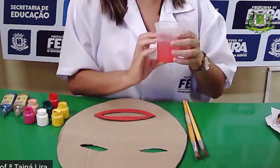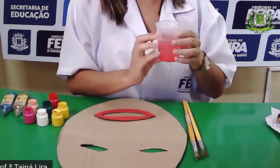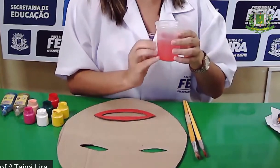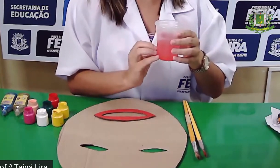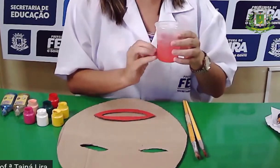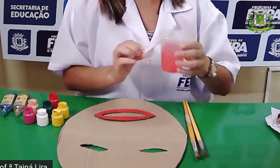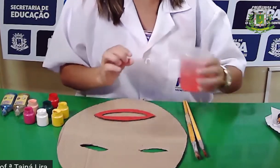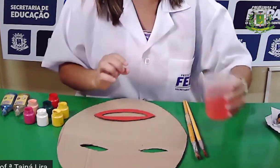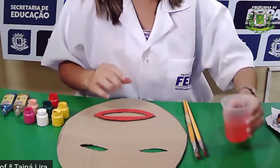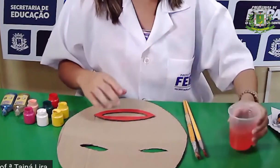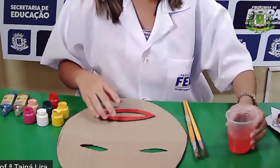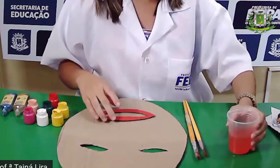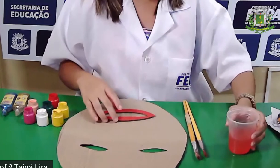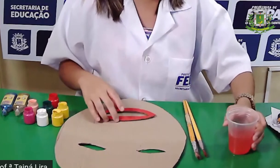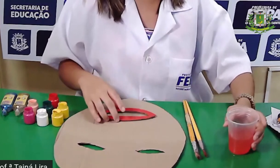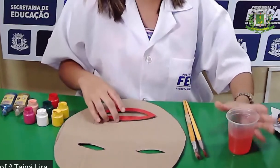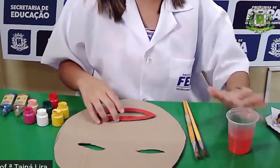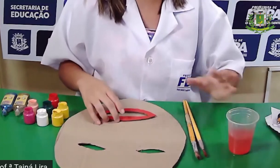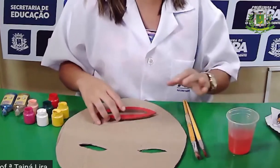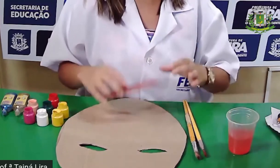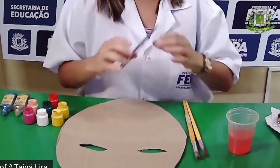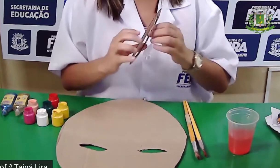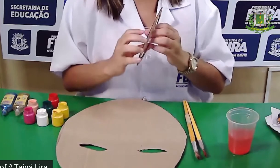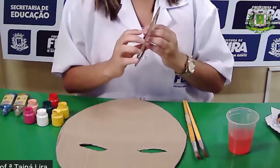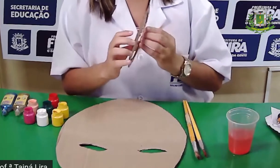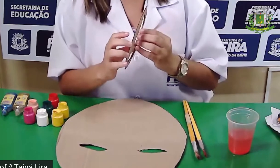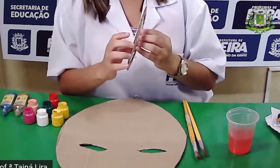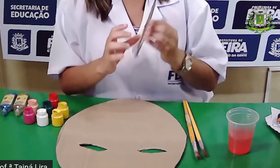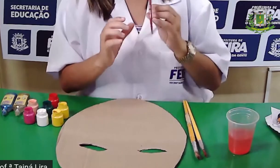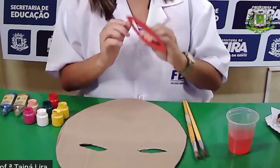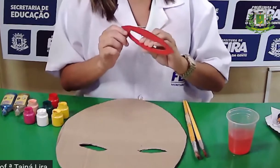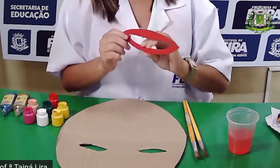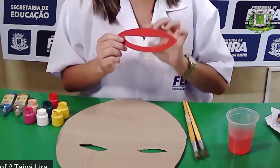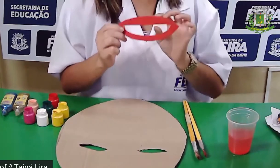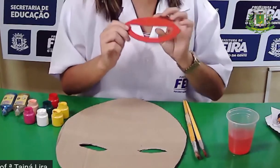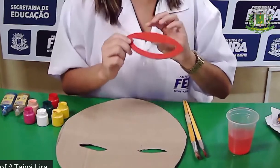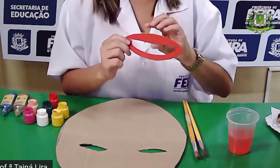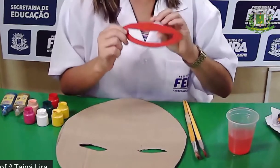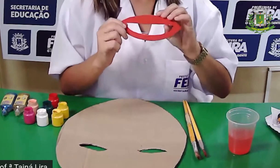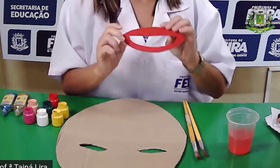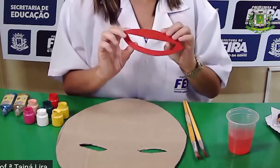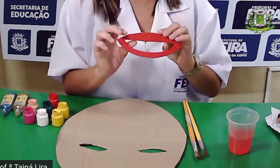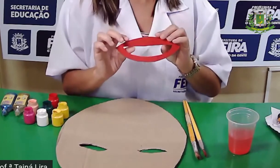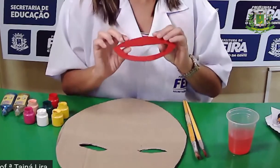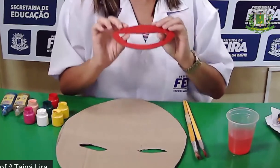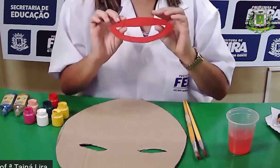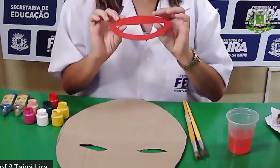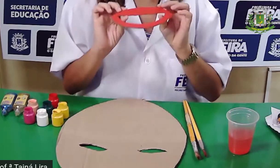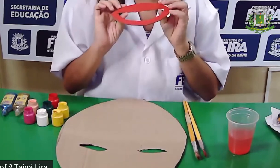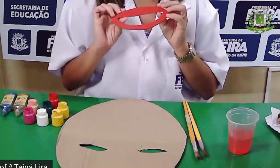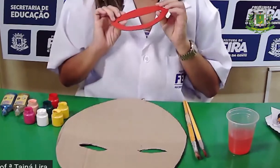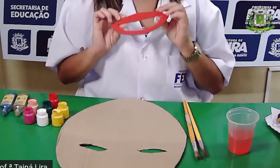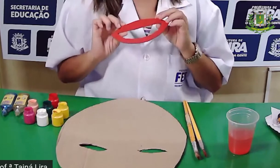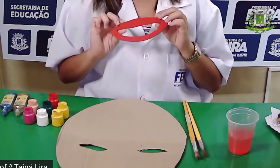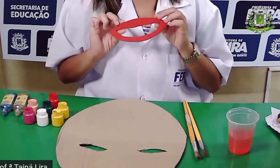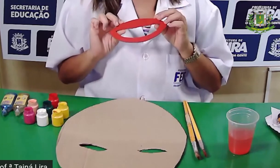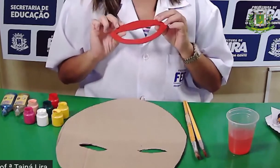sujinho de vermelho, porque a Pró já desenhou uma boca, tá? Para a gente